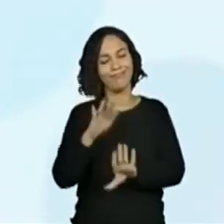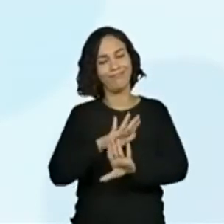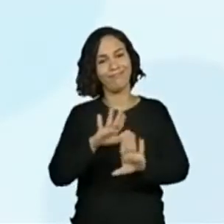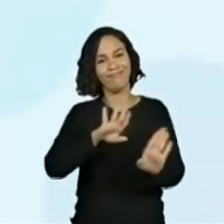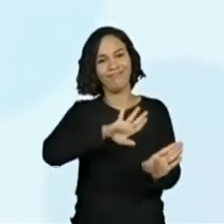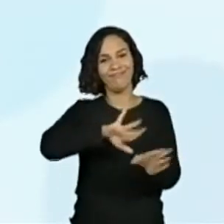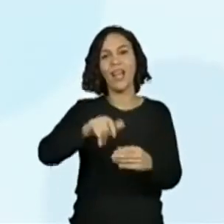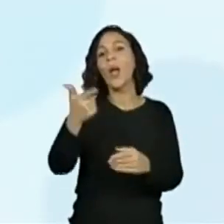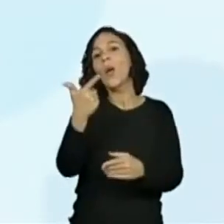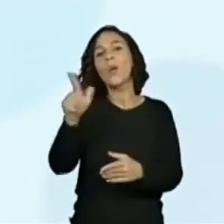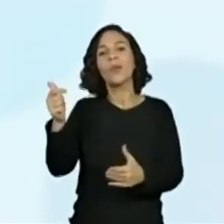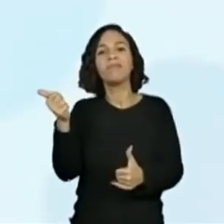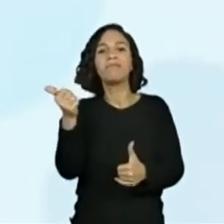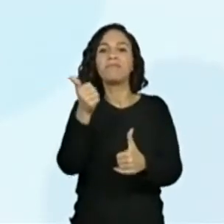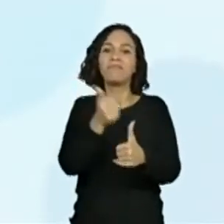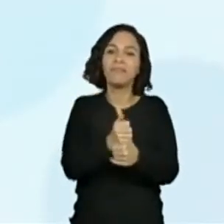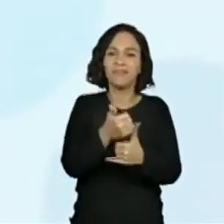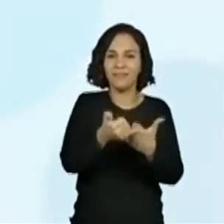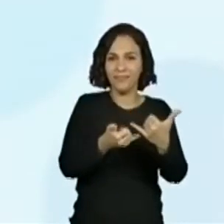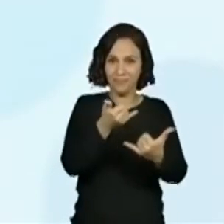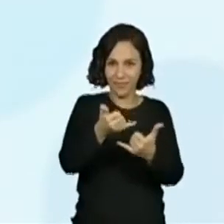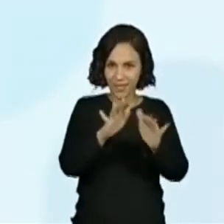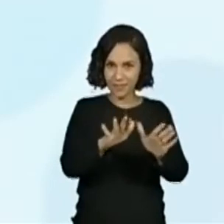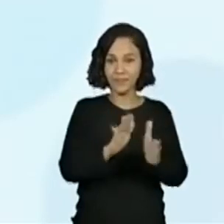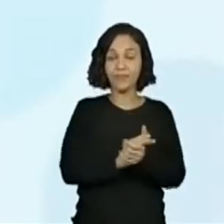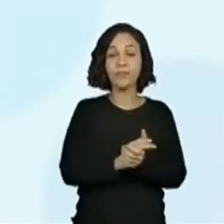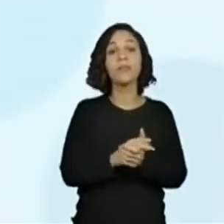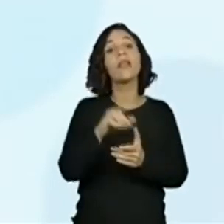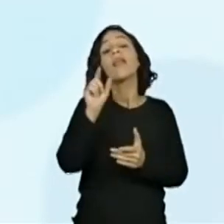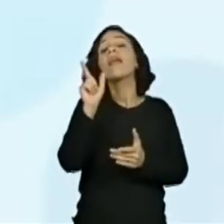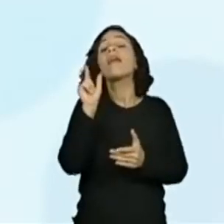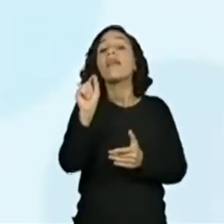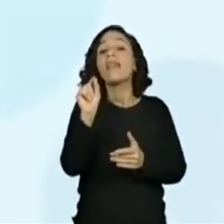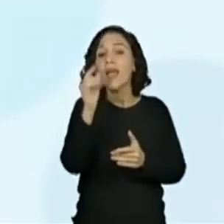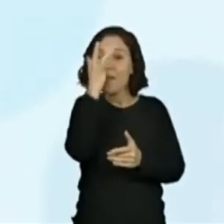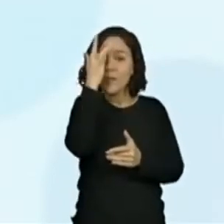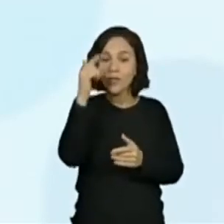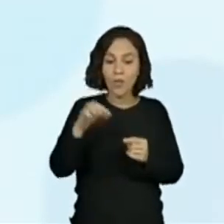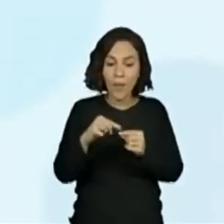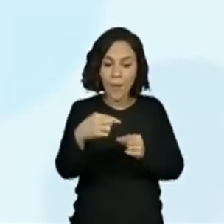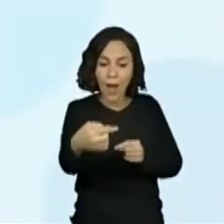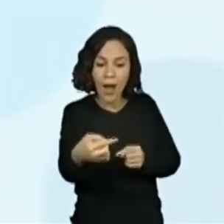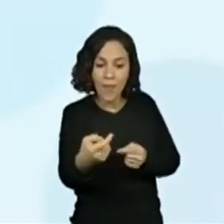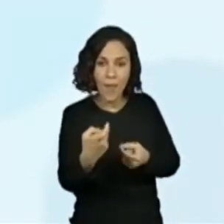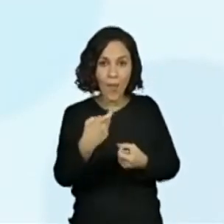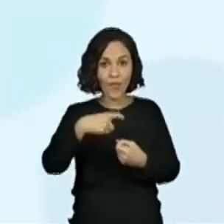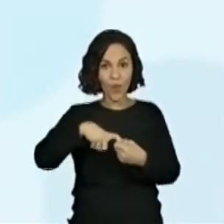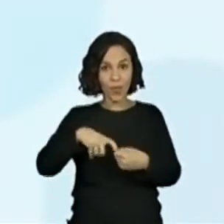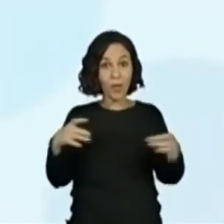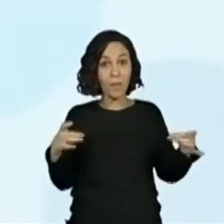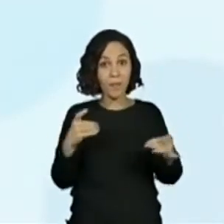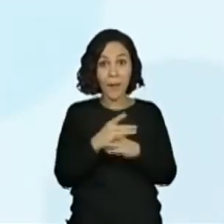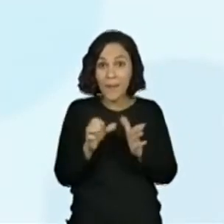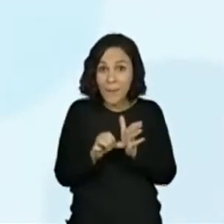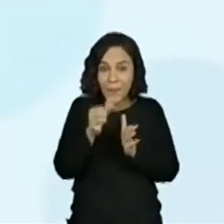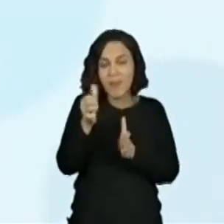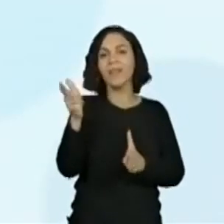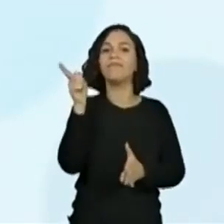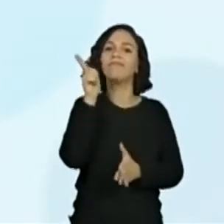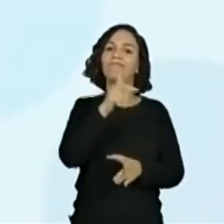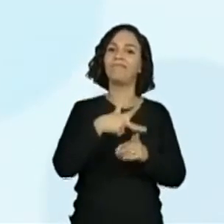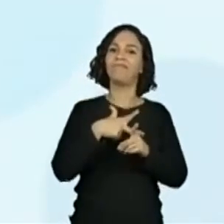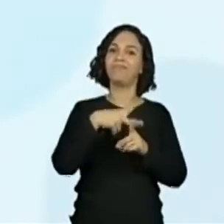Vence quem completar o percurso primeiro. Este é o nosso